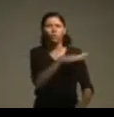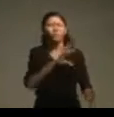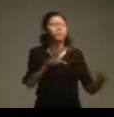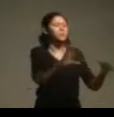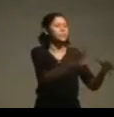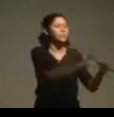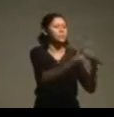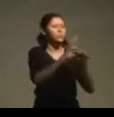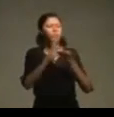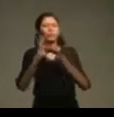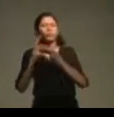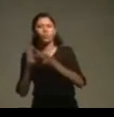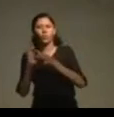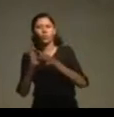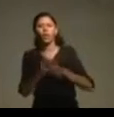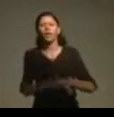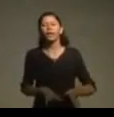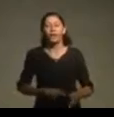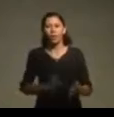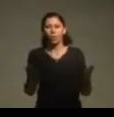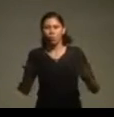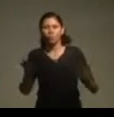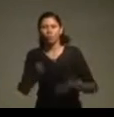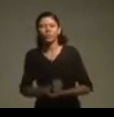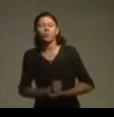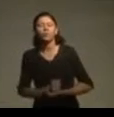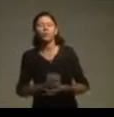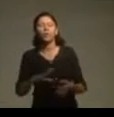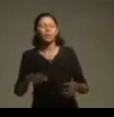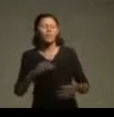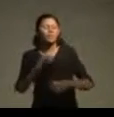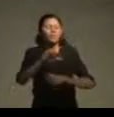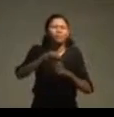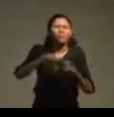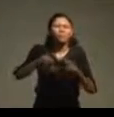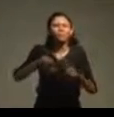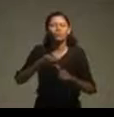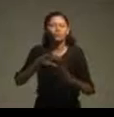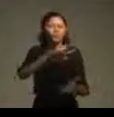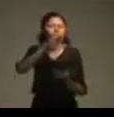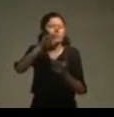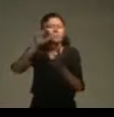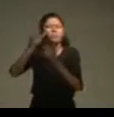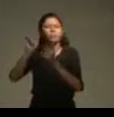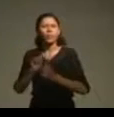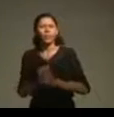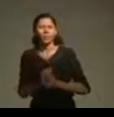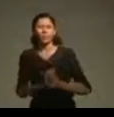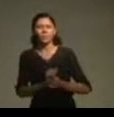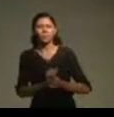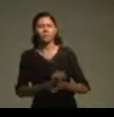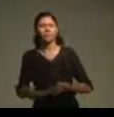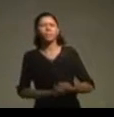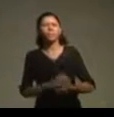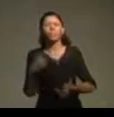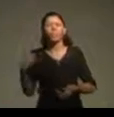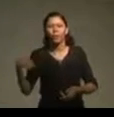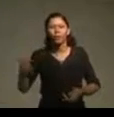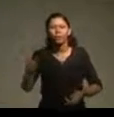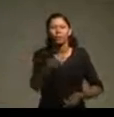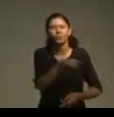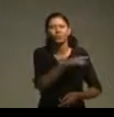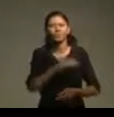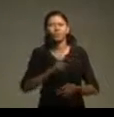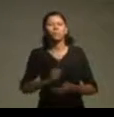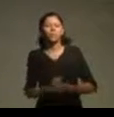planetária, o que mais se espera que nós realizemos na terra é a nossa contribuição efetiva para a transformação